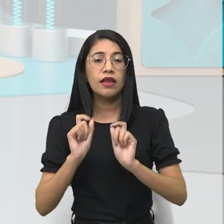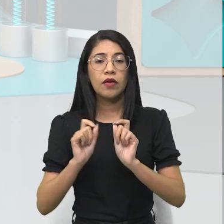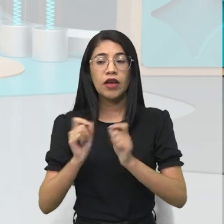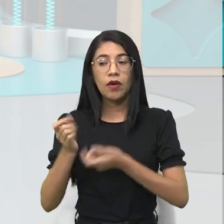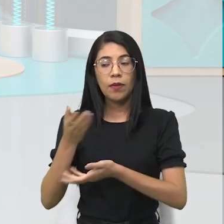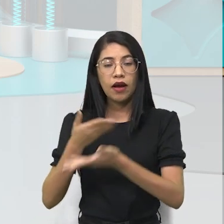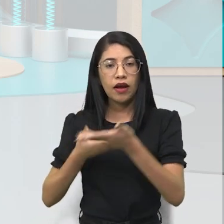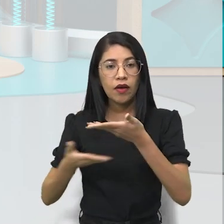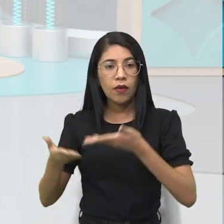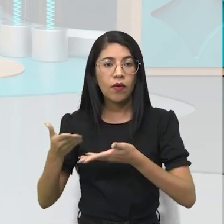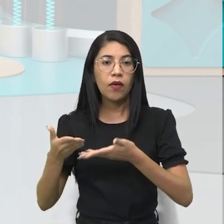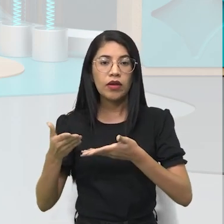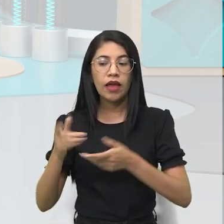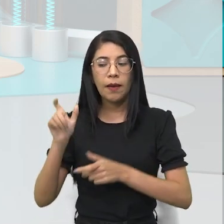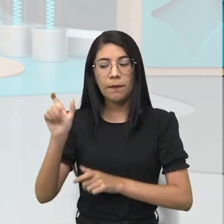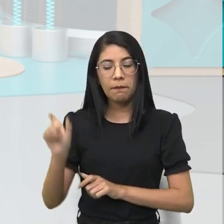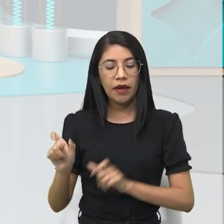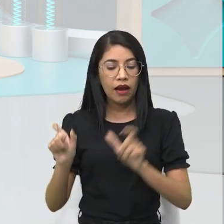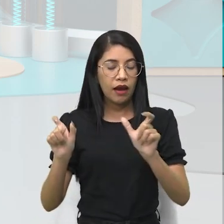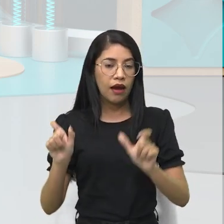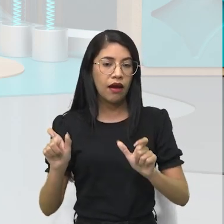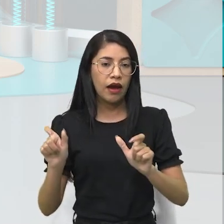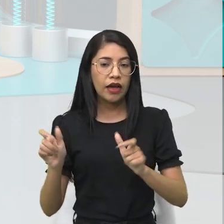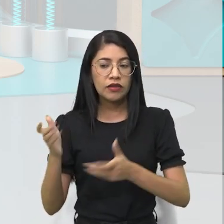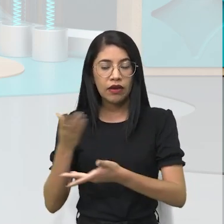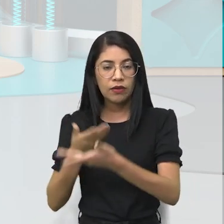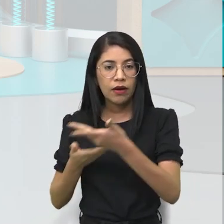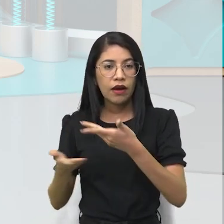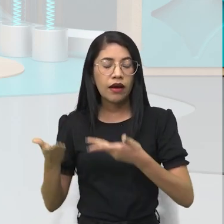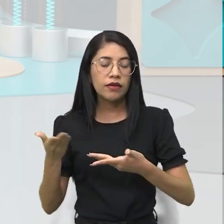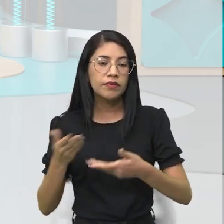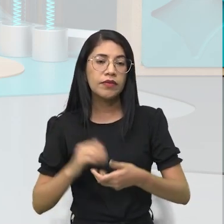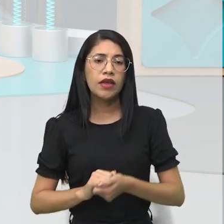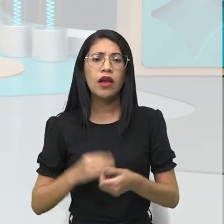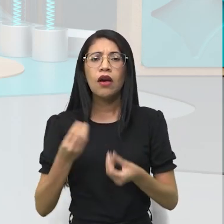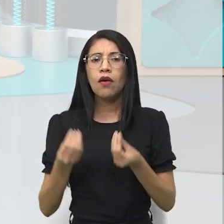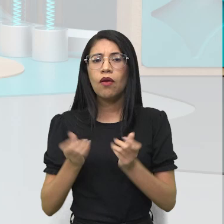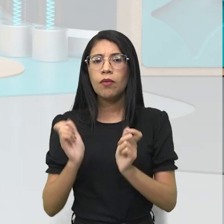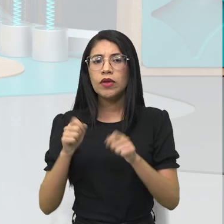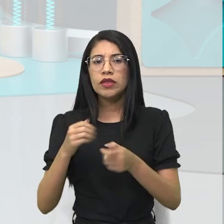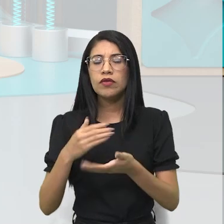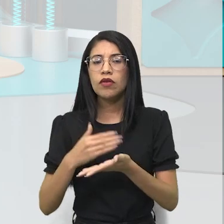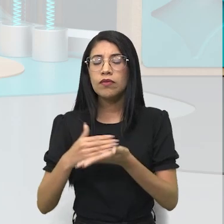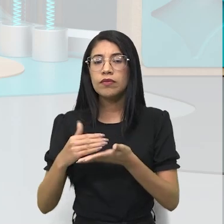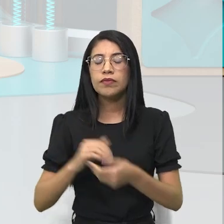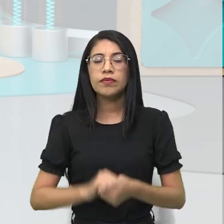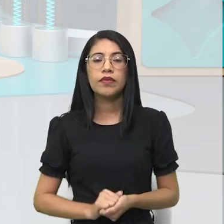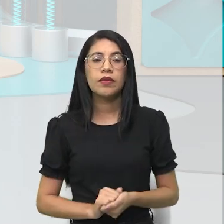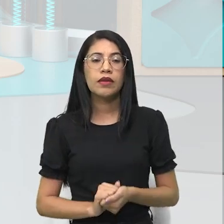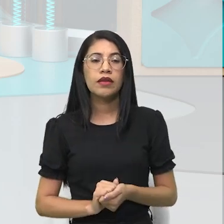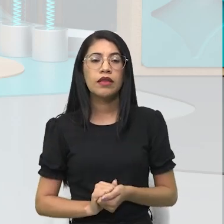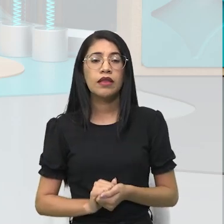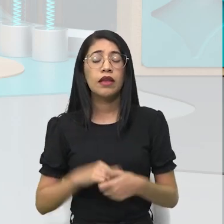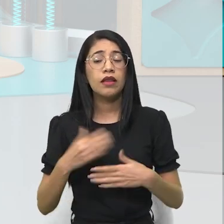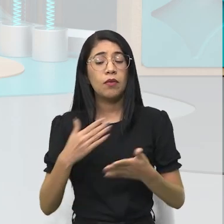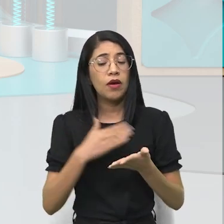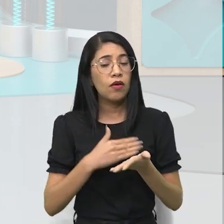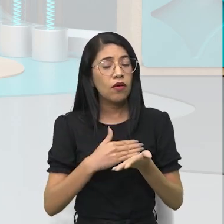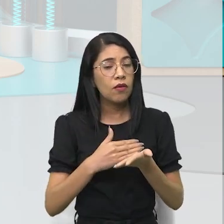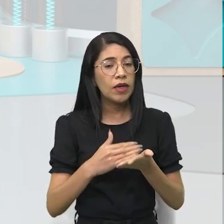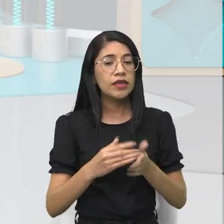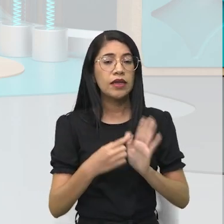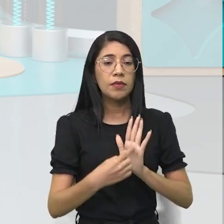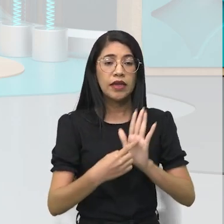de turno de fala, nós vamos ter uma transição, e aí, como é que eu faço essa transição? Para dar início à nossa apresentação,